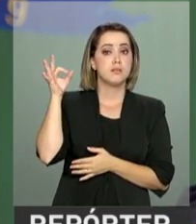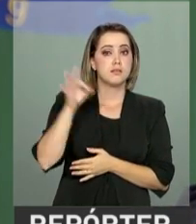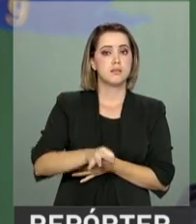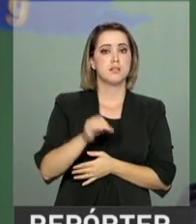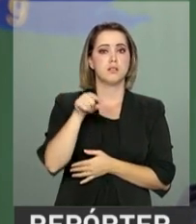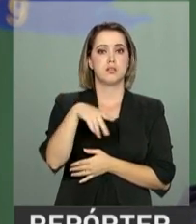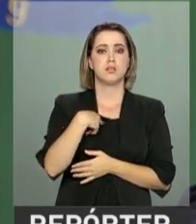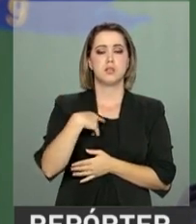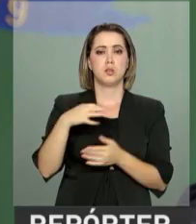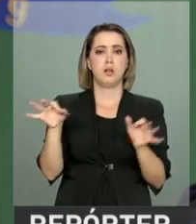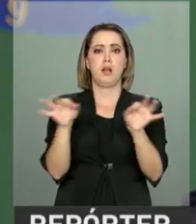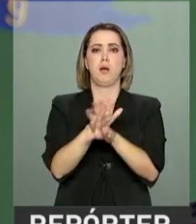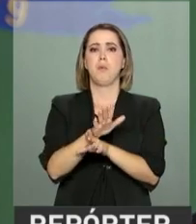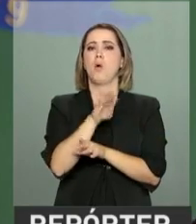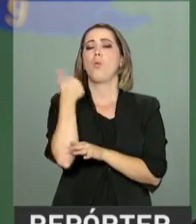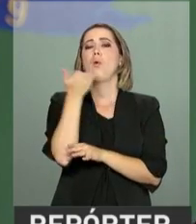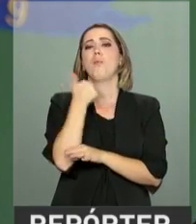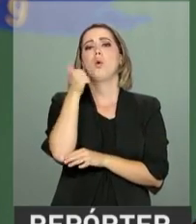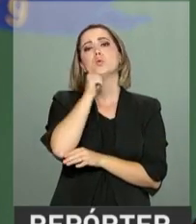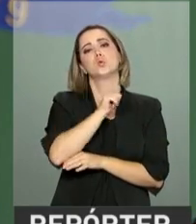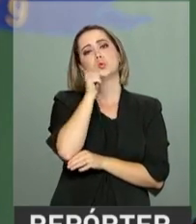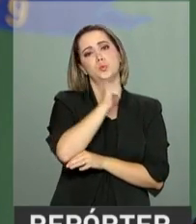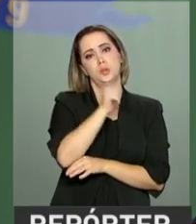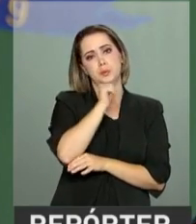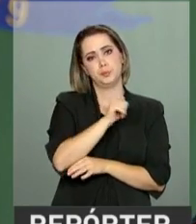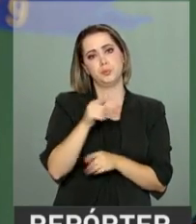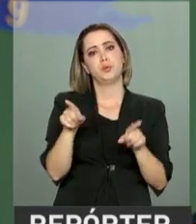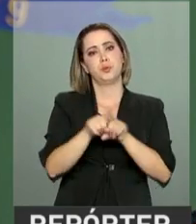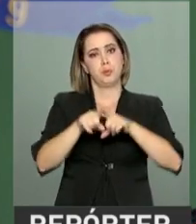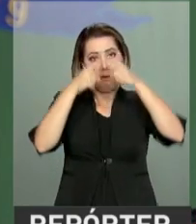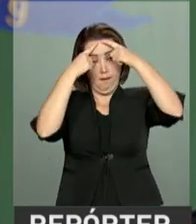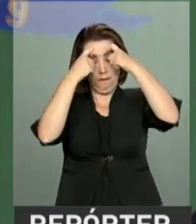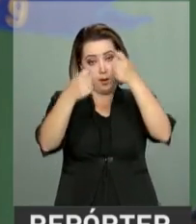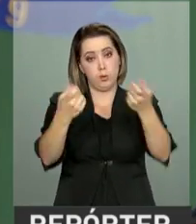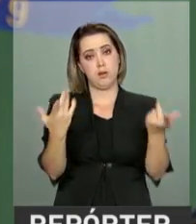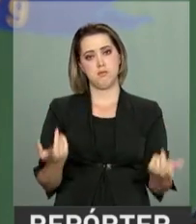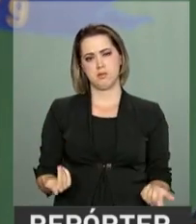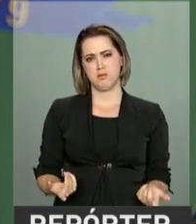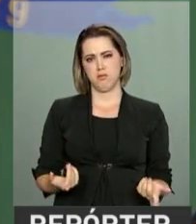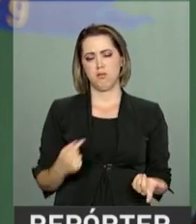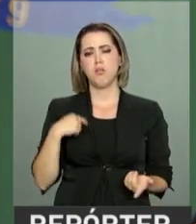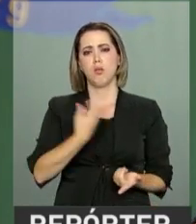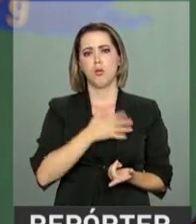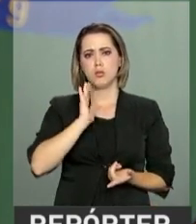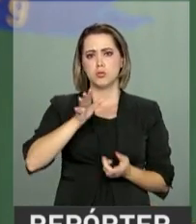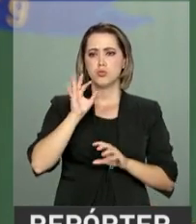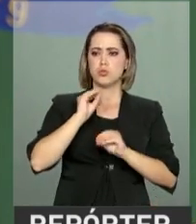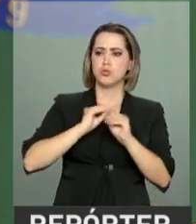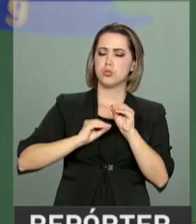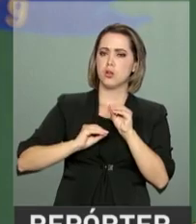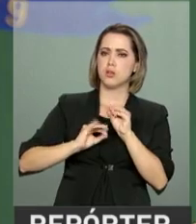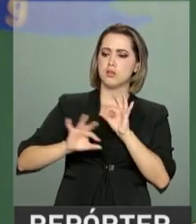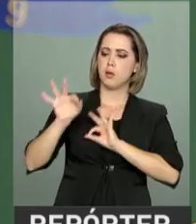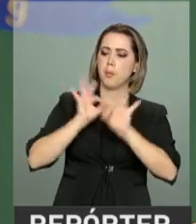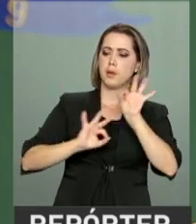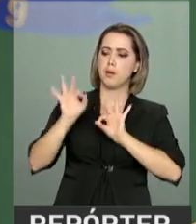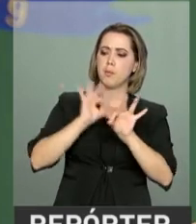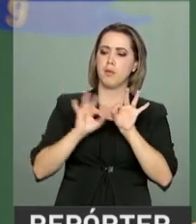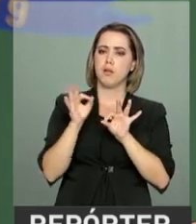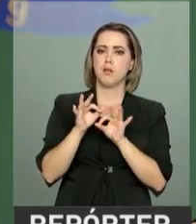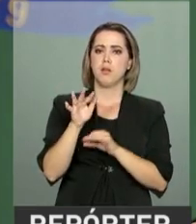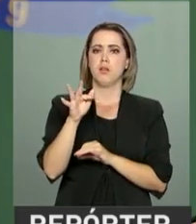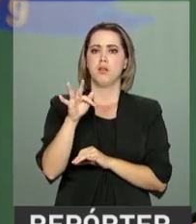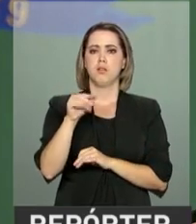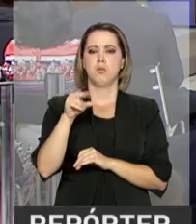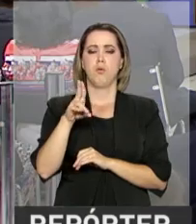combate ao feminicídio e a violência contra a mulher. Nós estamos até cuidando de criar um fundo de combate à